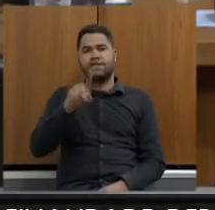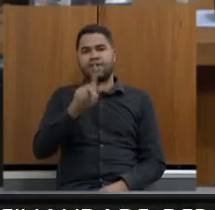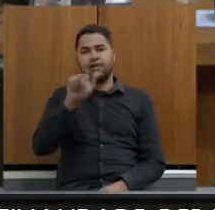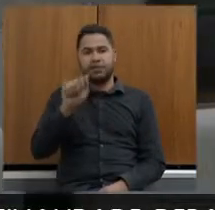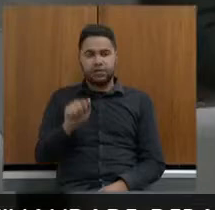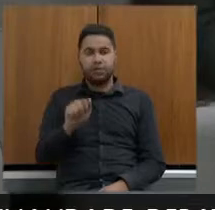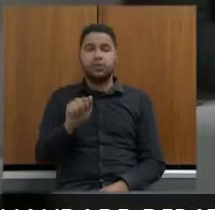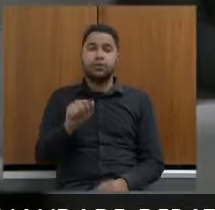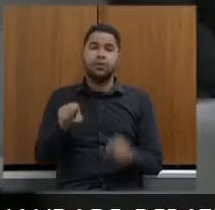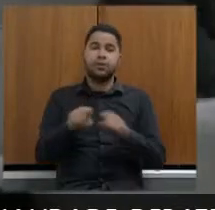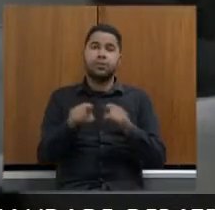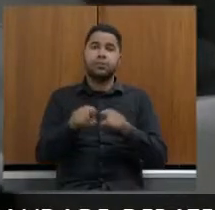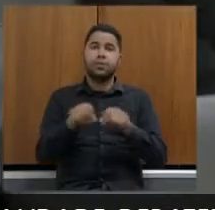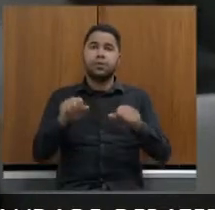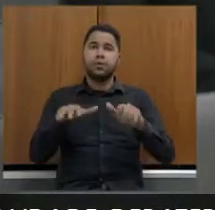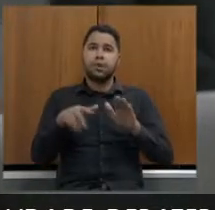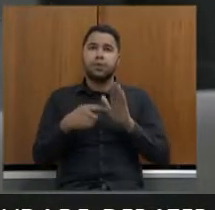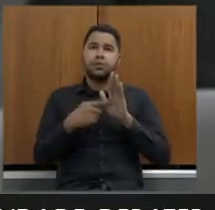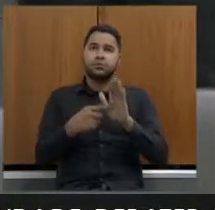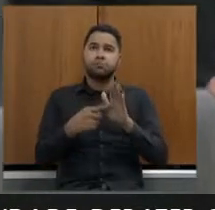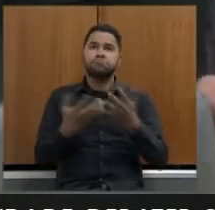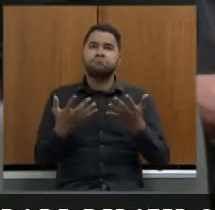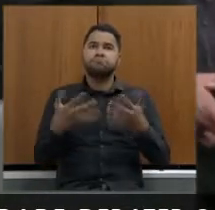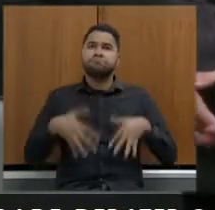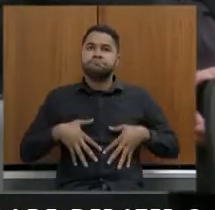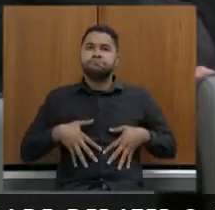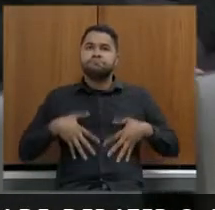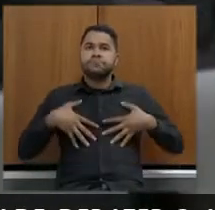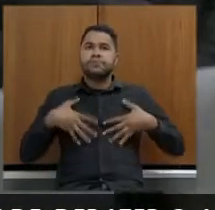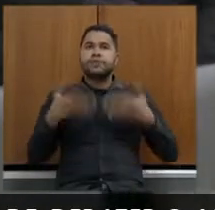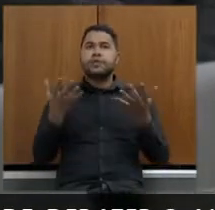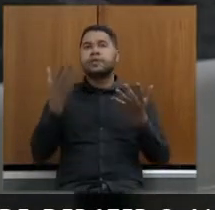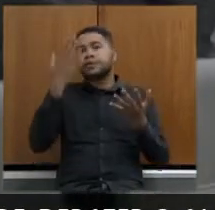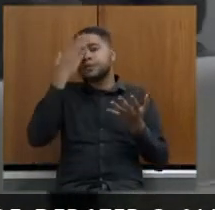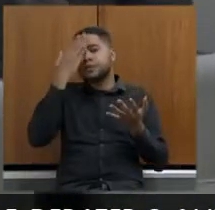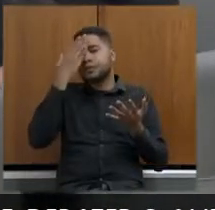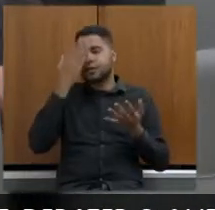se manifestou contente de querer saber